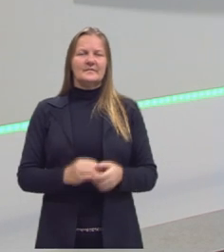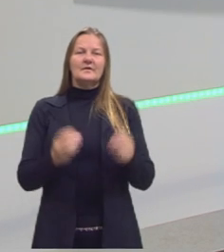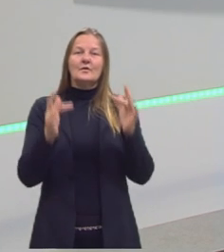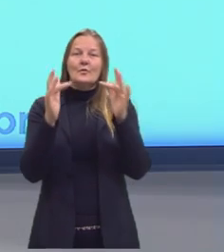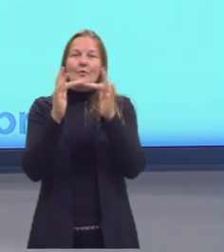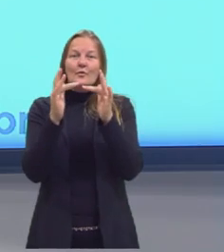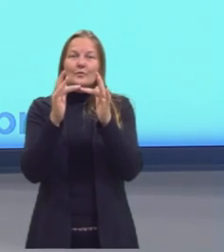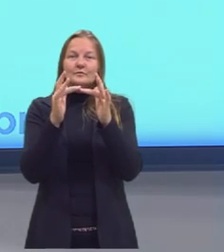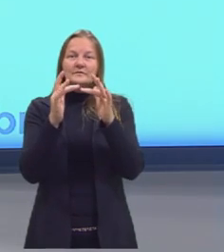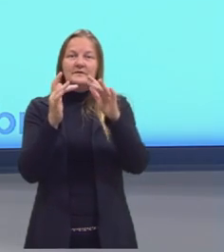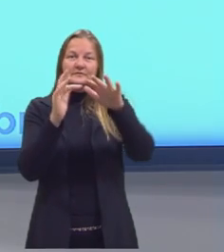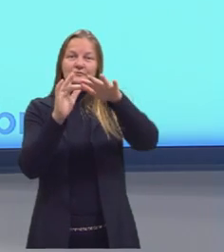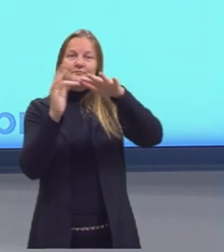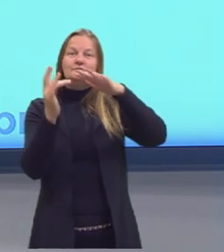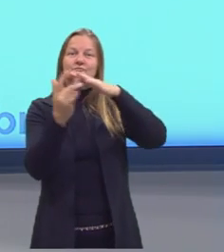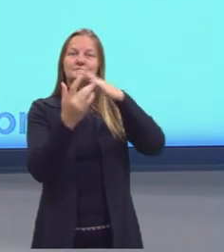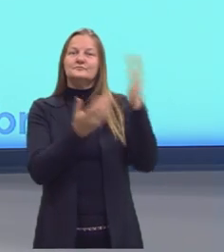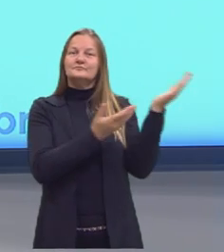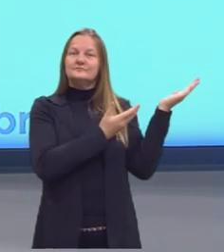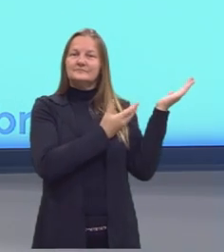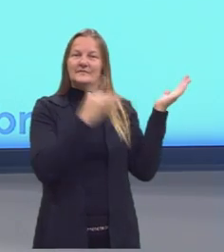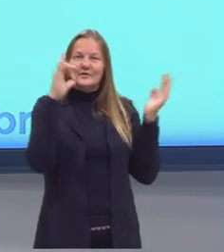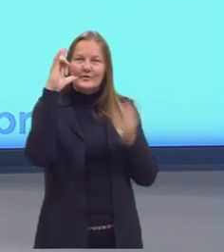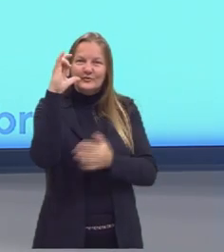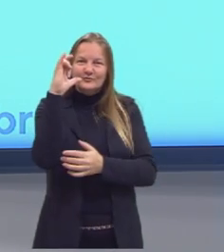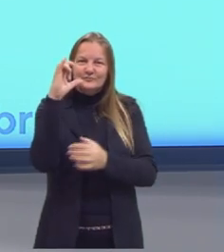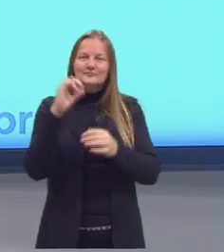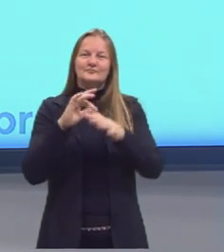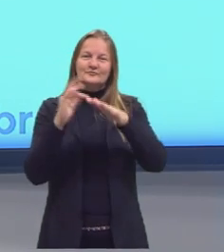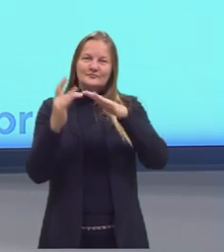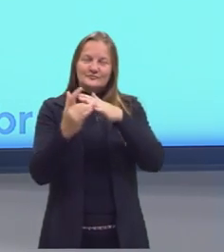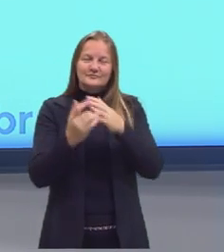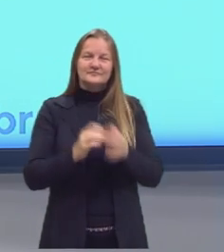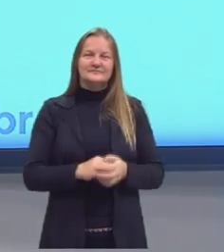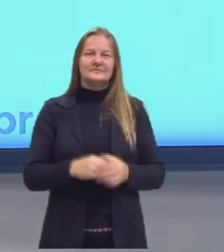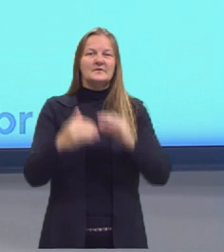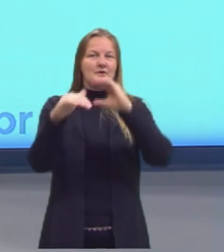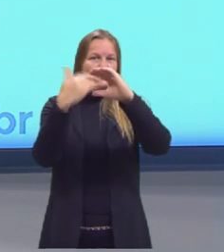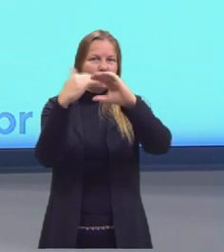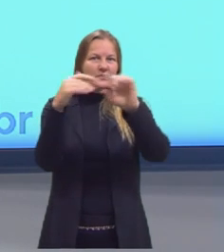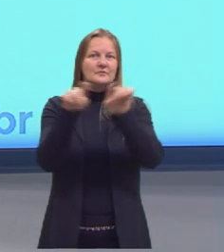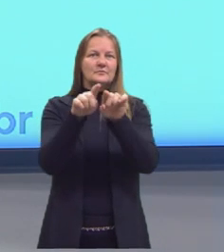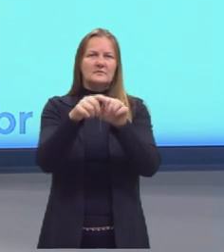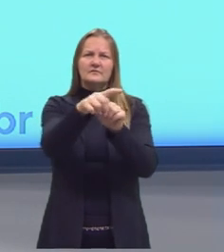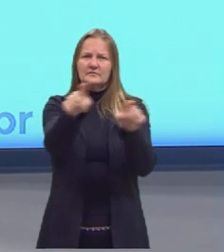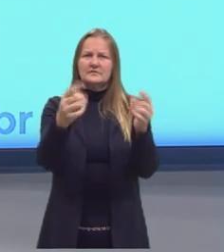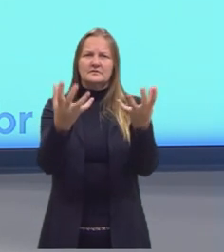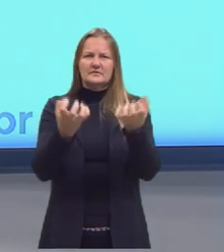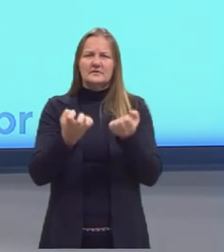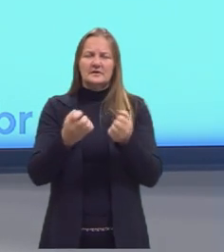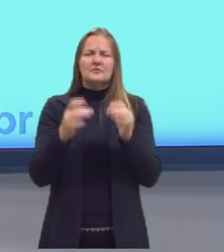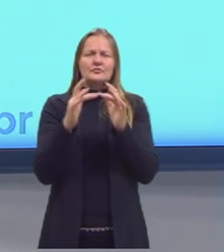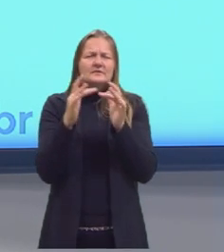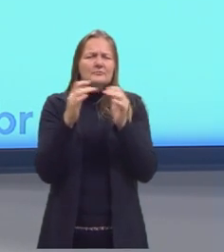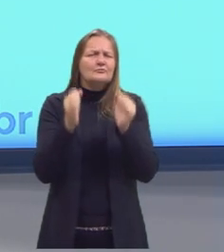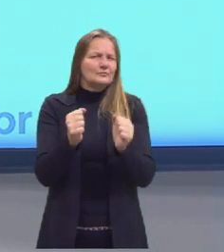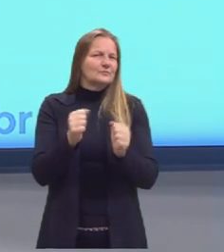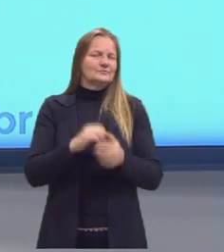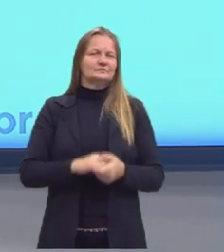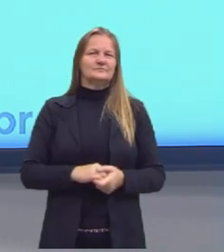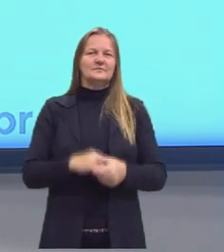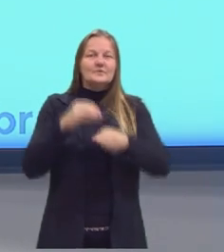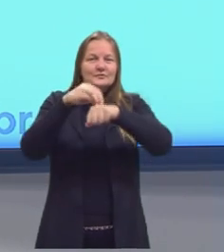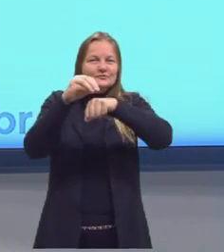para vocês então o meu Instagram, minhas redes sociais e também o meu e-mail, se vocês quiserem entrar em contato, deixar alguma